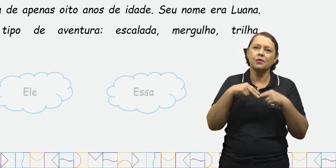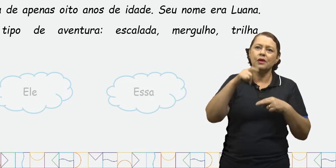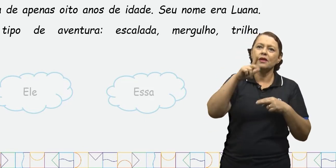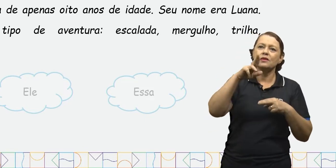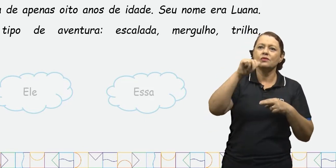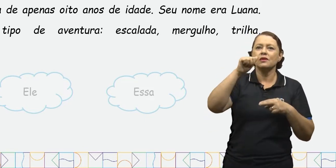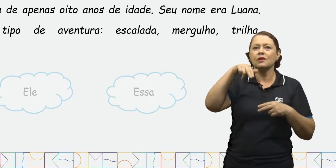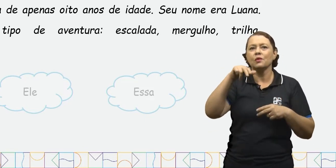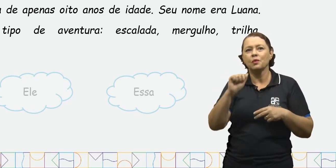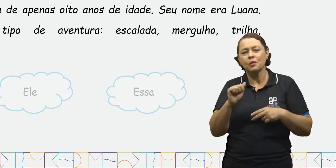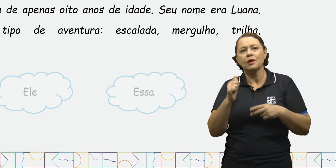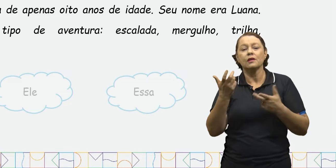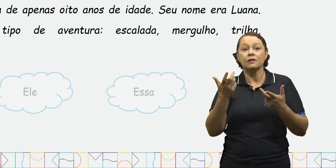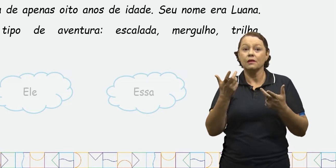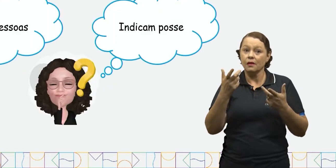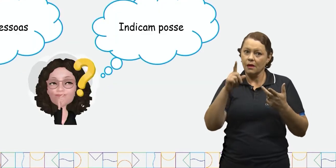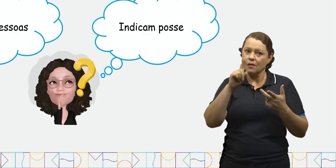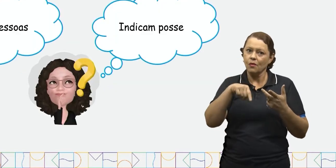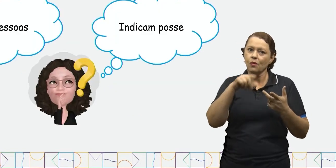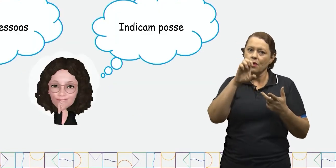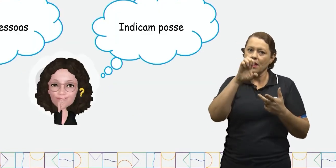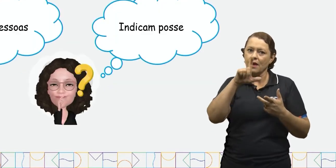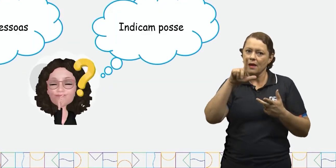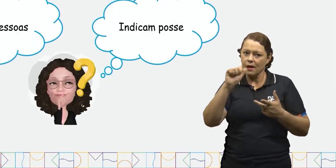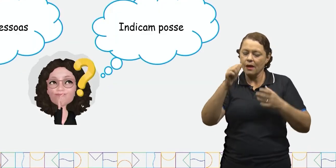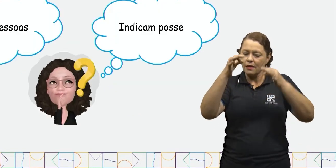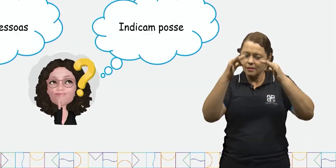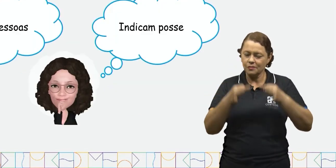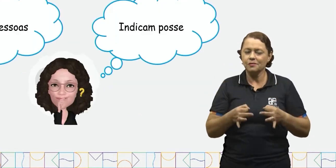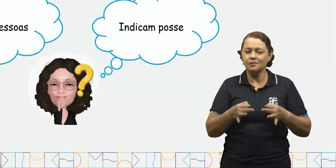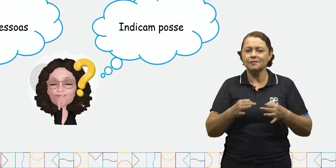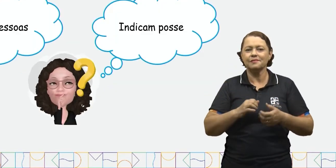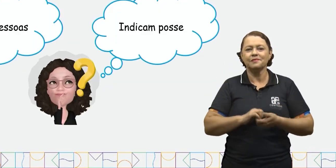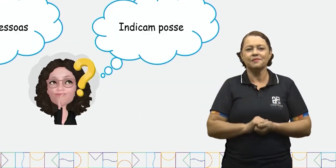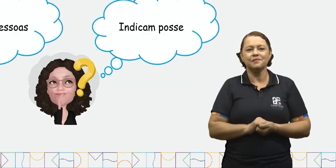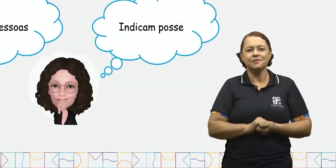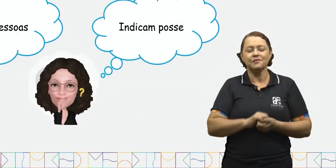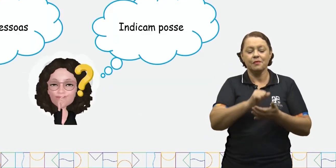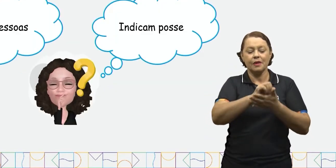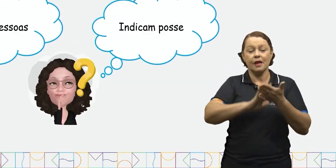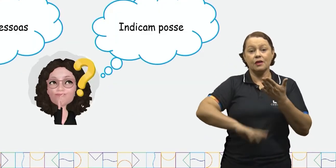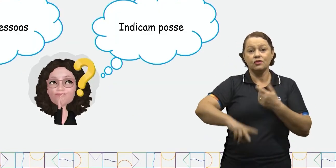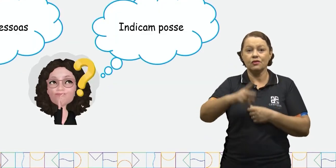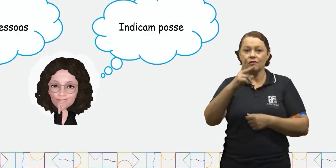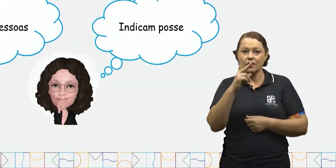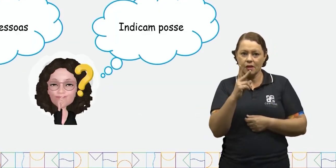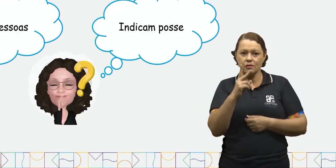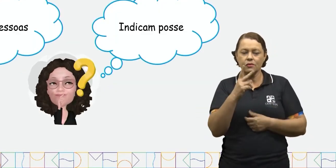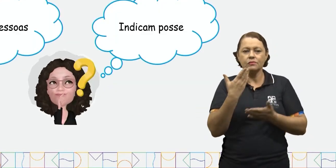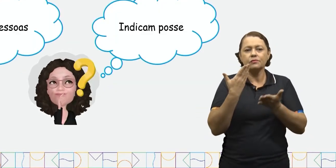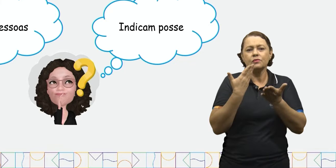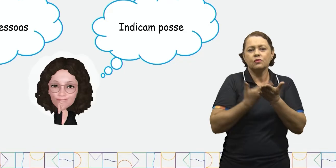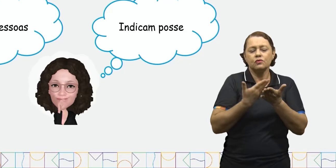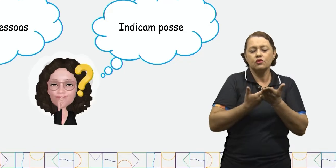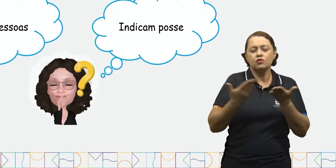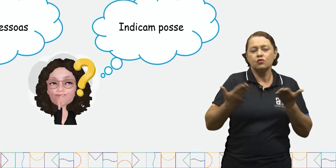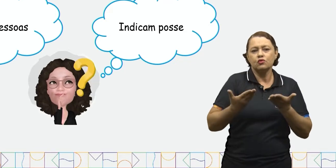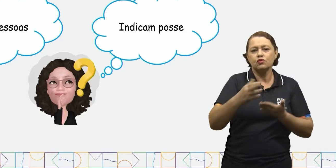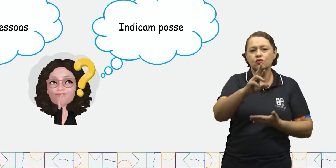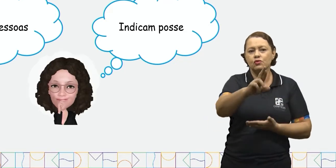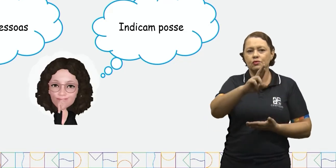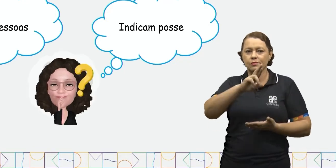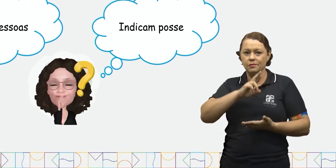importante usar o pronome ela. Atividade número 2. De acordo com os estudos de hoje, responda.